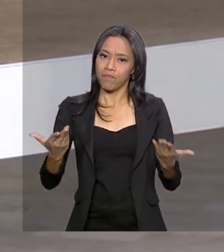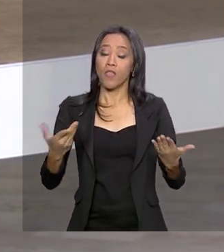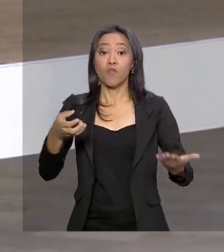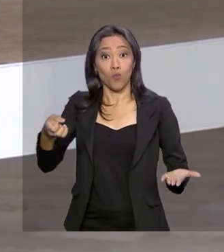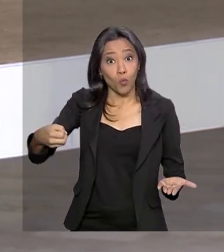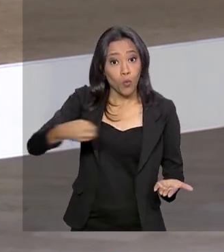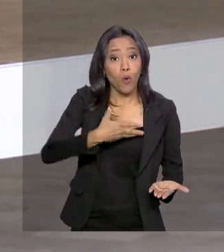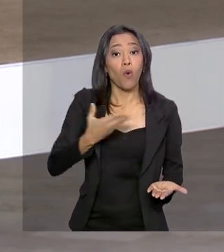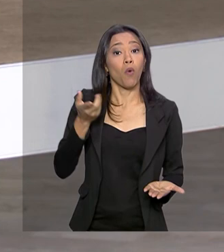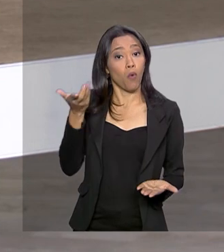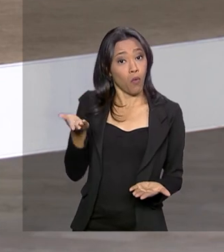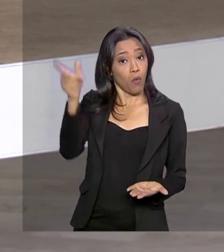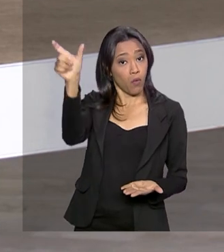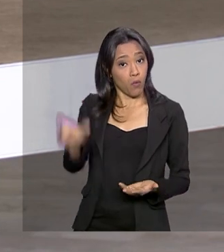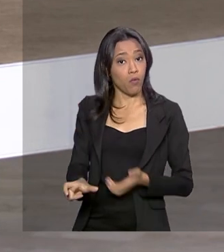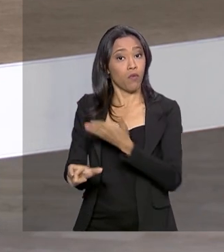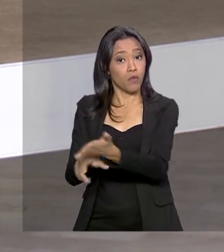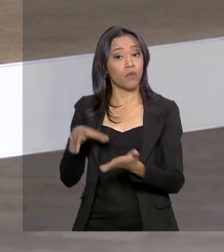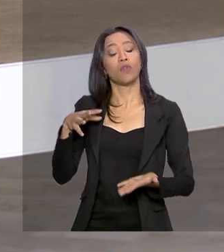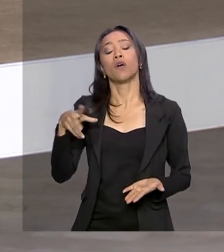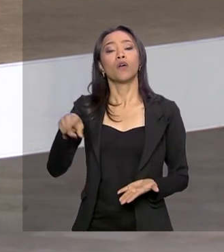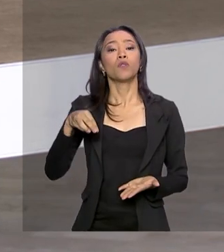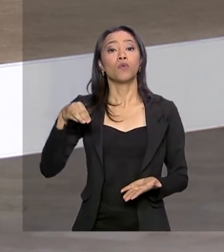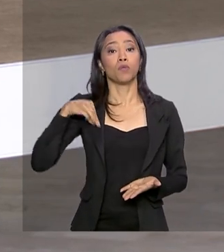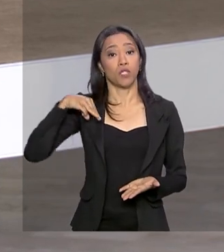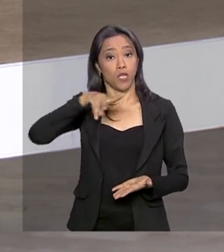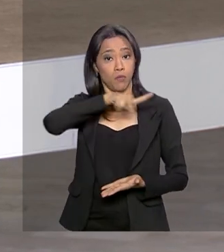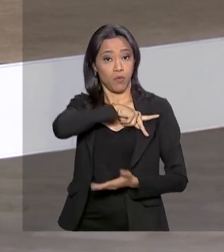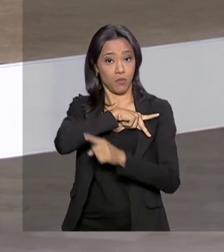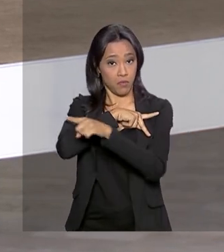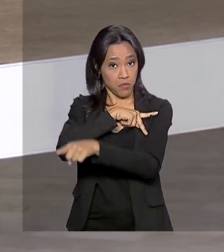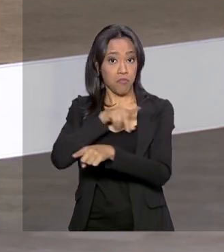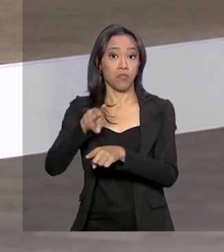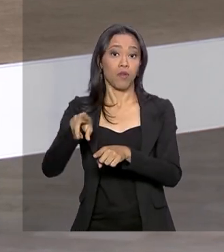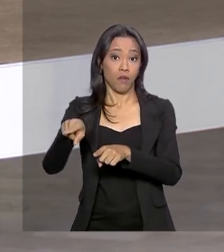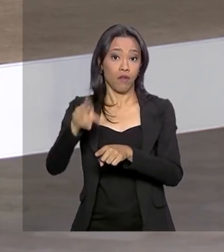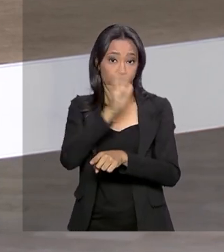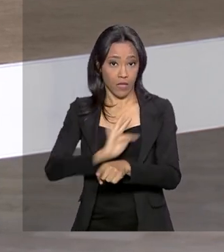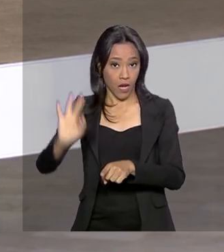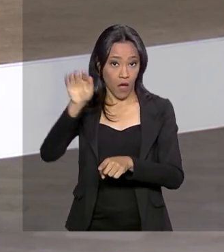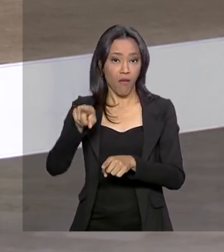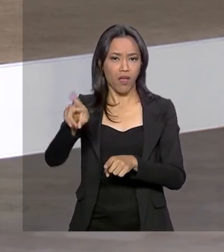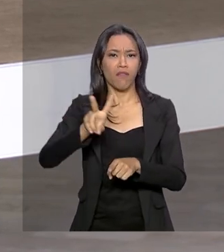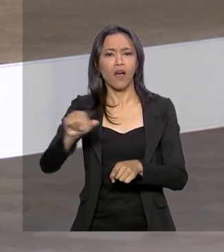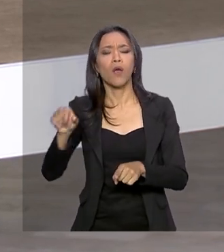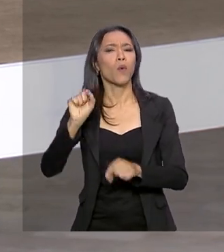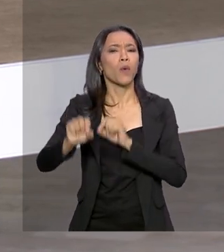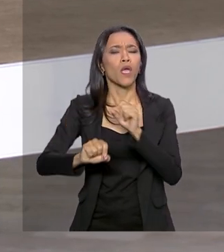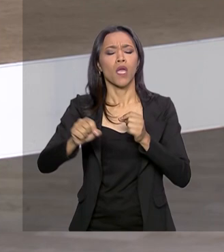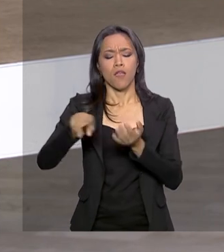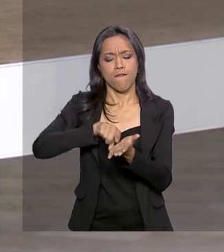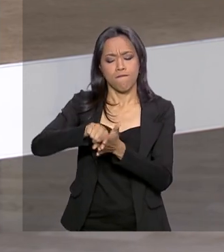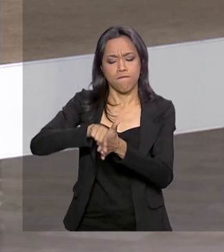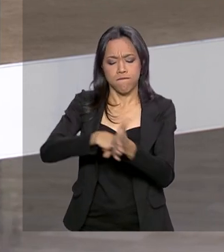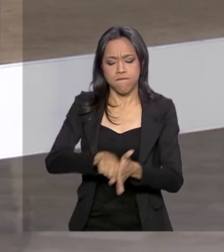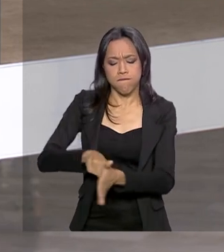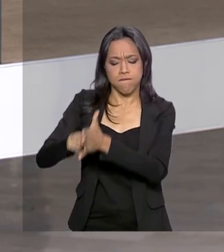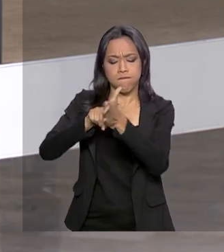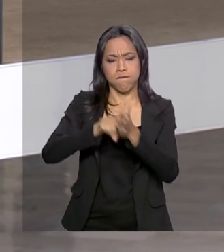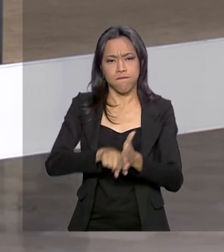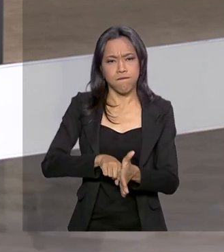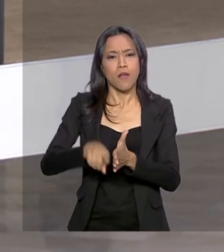chefe do Ministério Público vai ter, entre suas atribuições, encaminhar possíveis investigações envolvendo